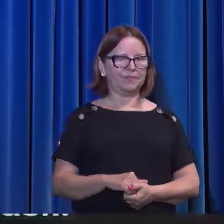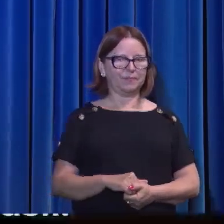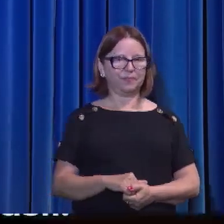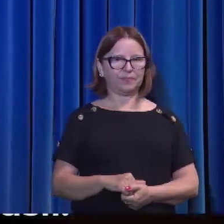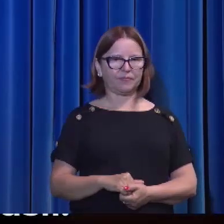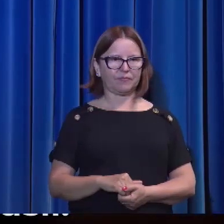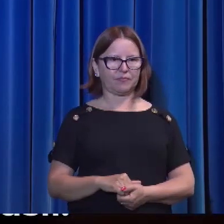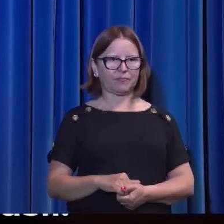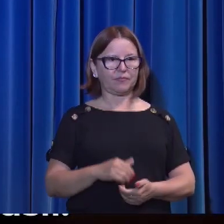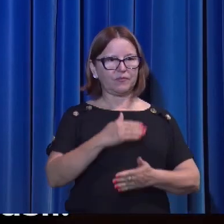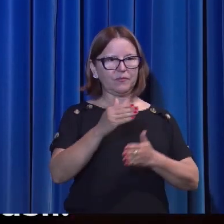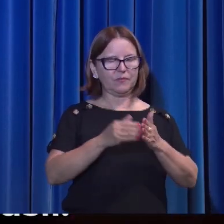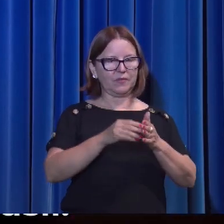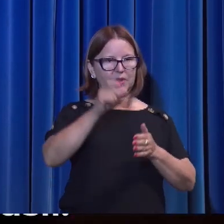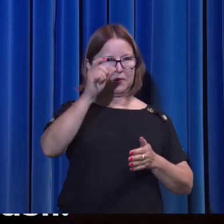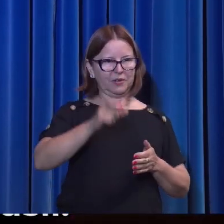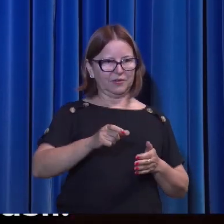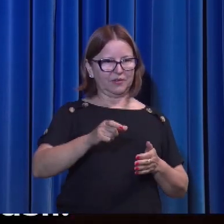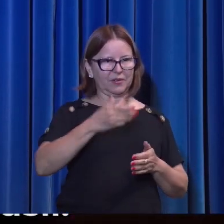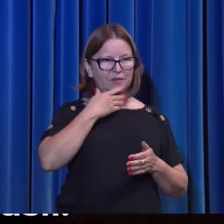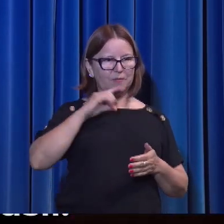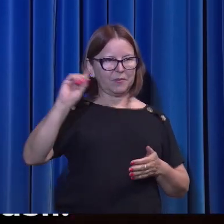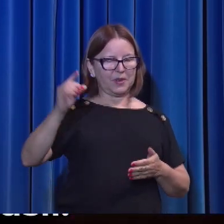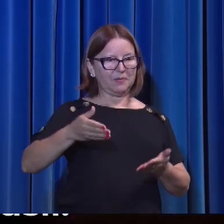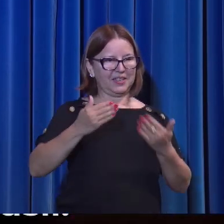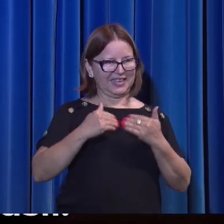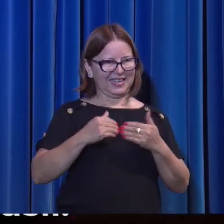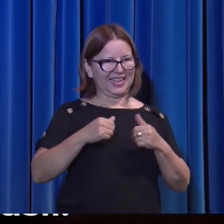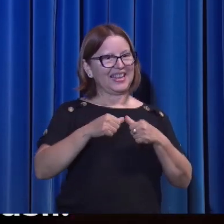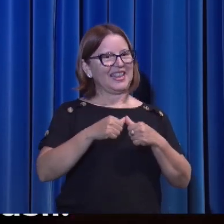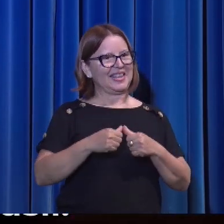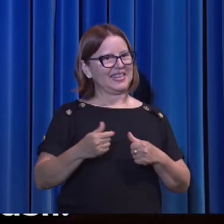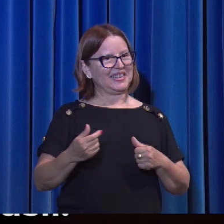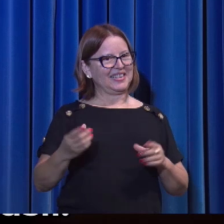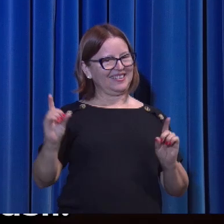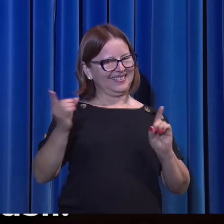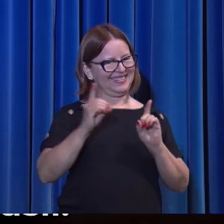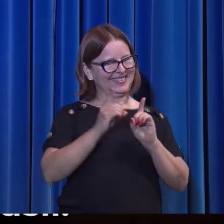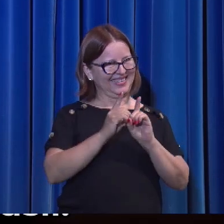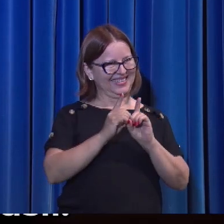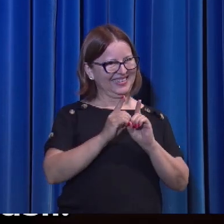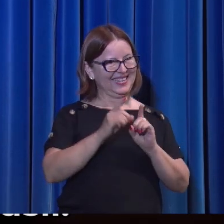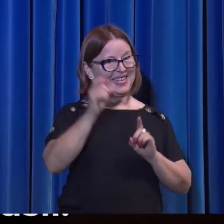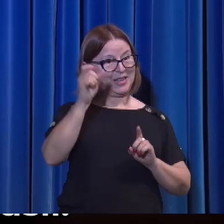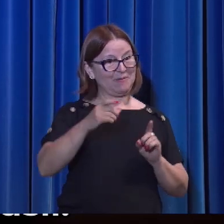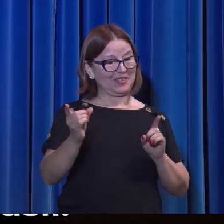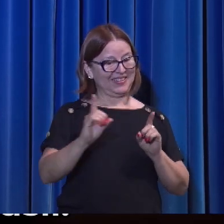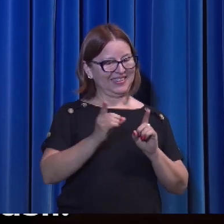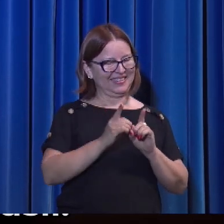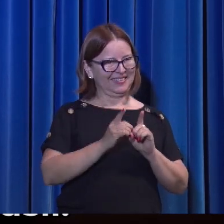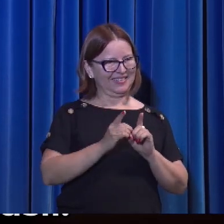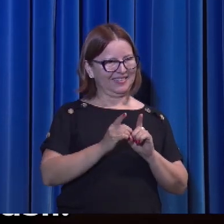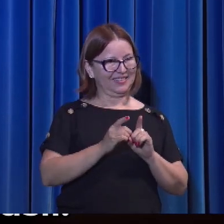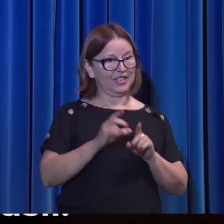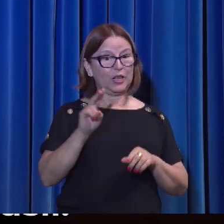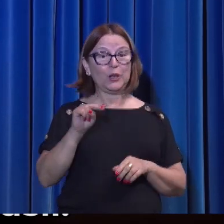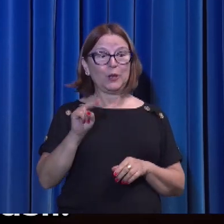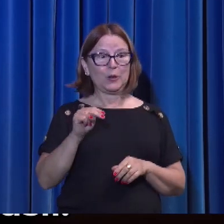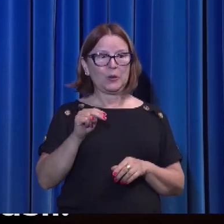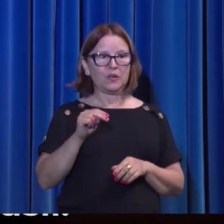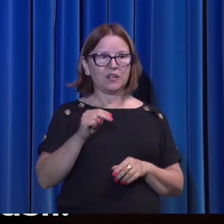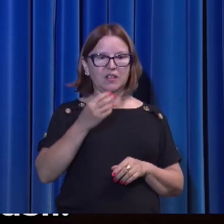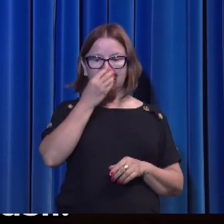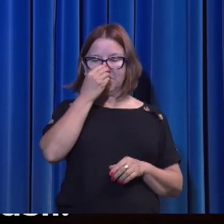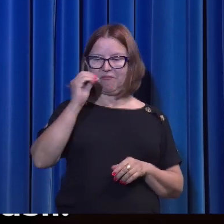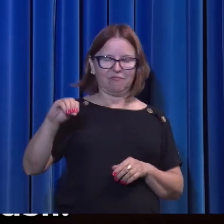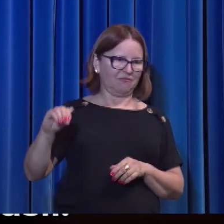Todo aquele que o Pai me dá, esse virá a mim, e o que vem a mim, de modo nenhum o lançarei fora.